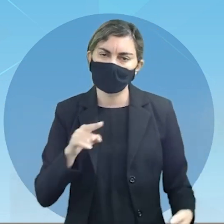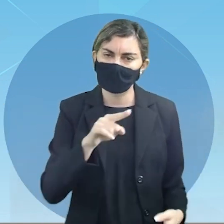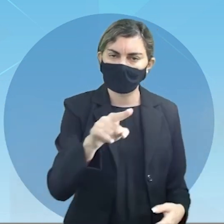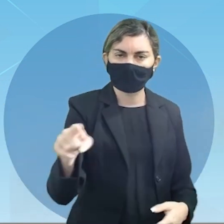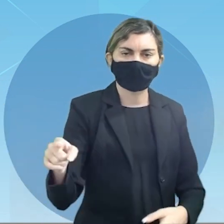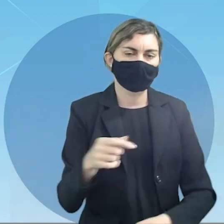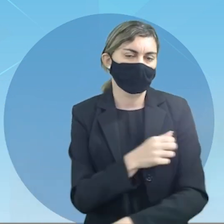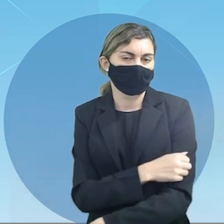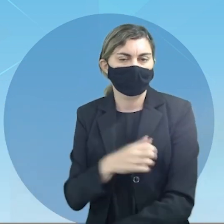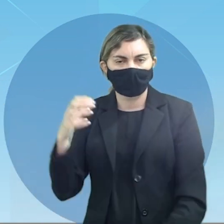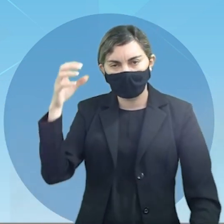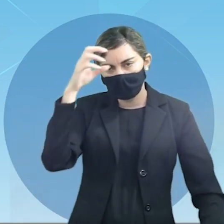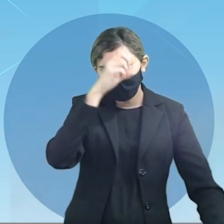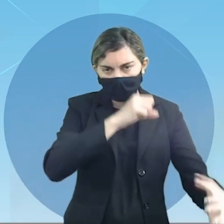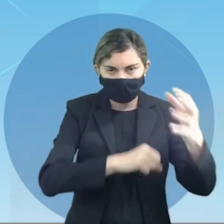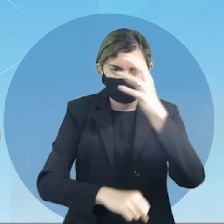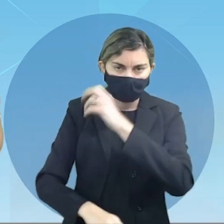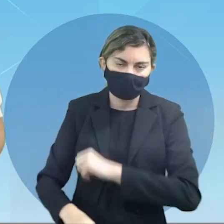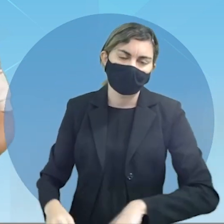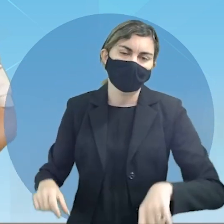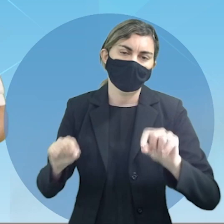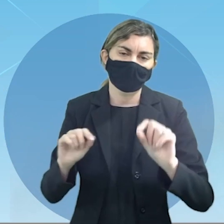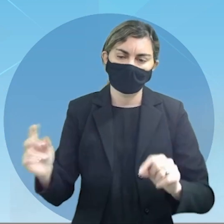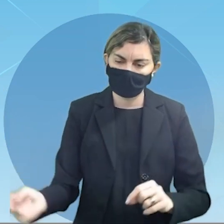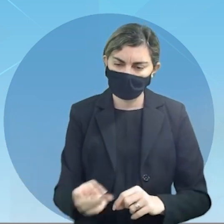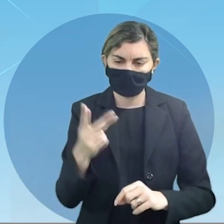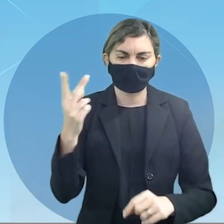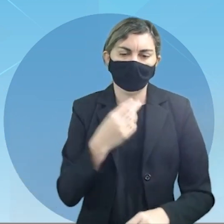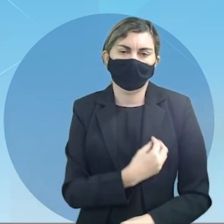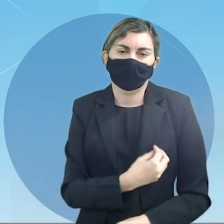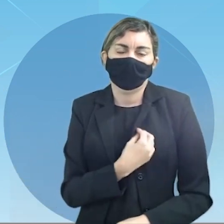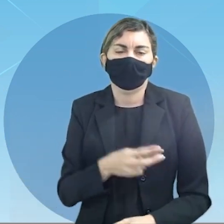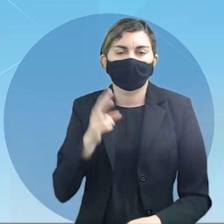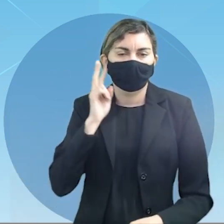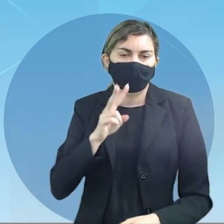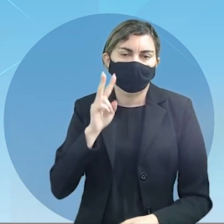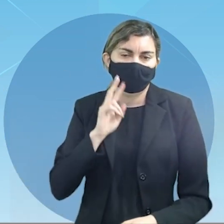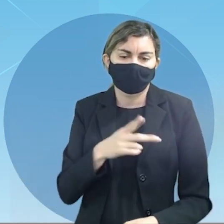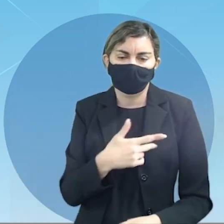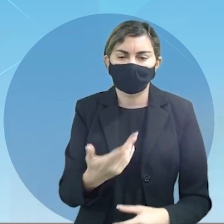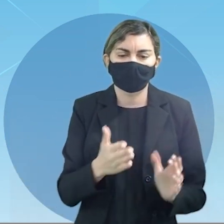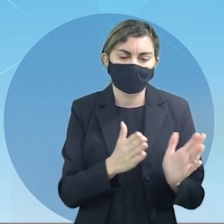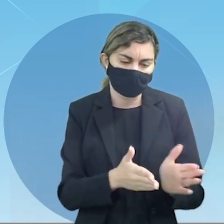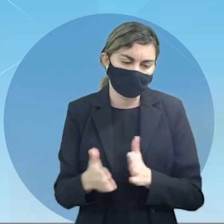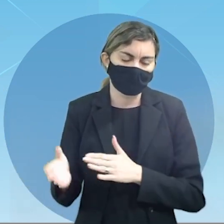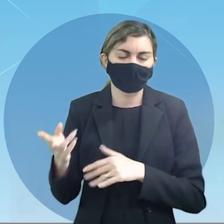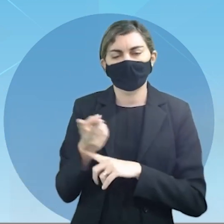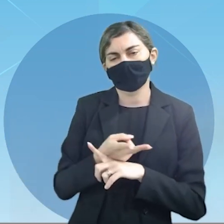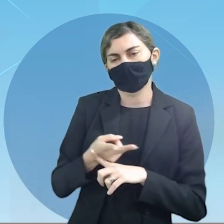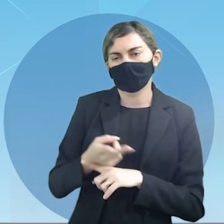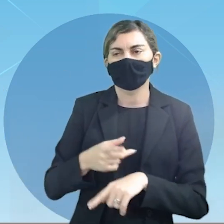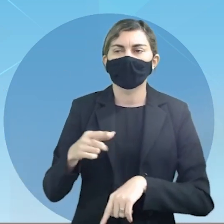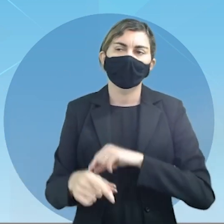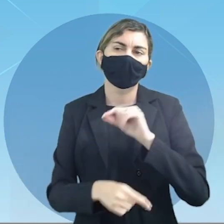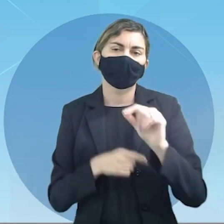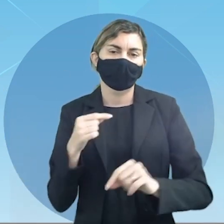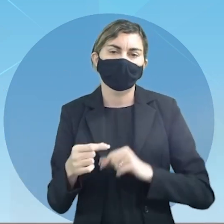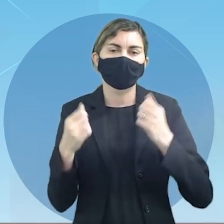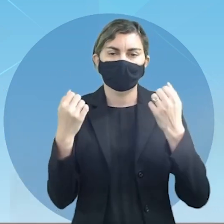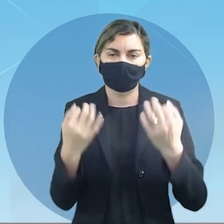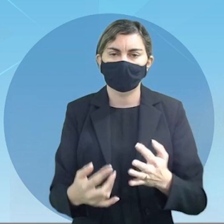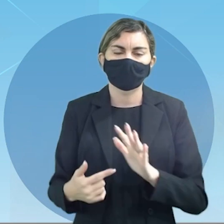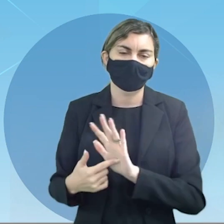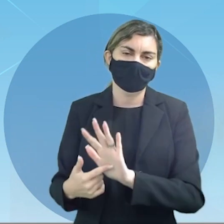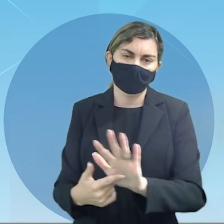estudante aprenda a questão de que o valor a vida e lembrar que com esta série nós buscamos o que? justamente